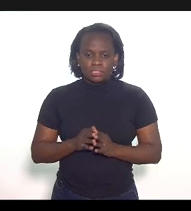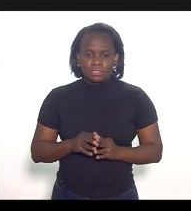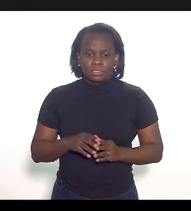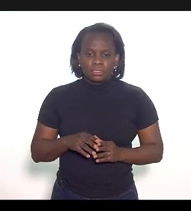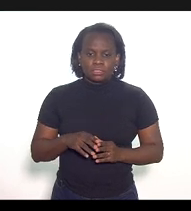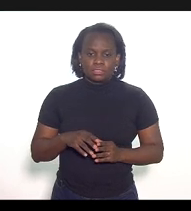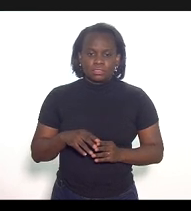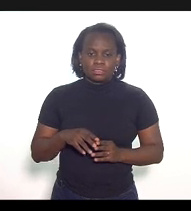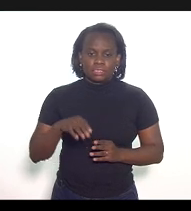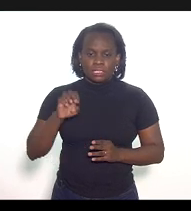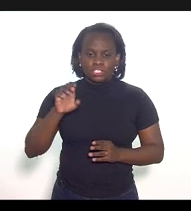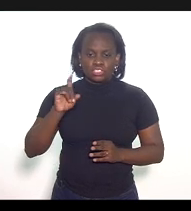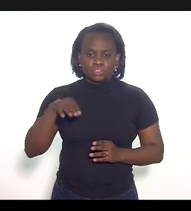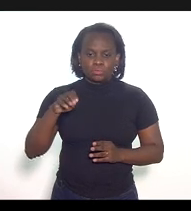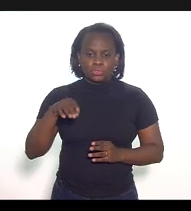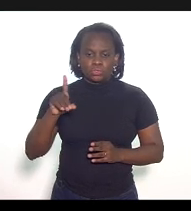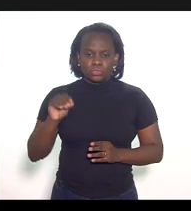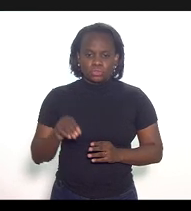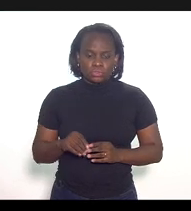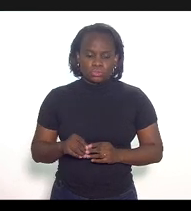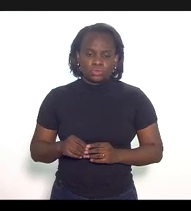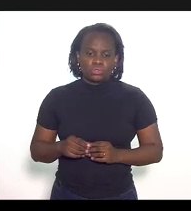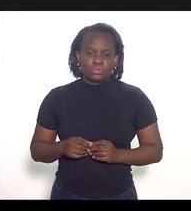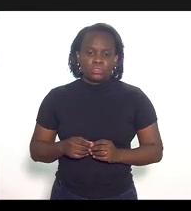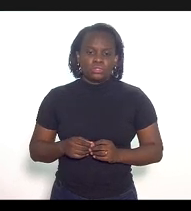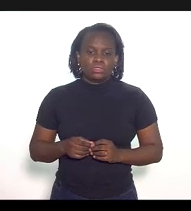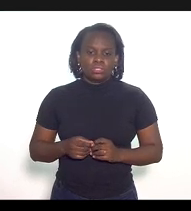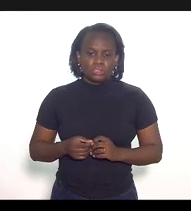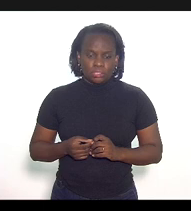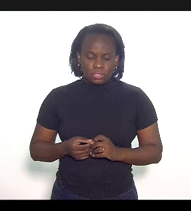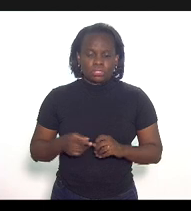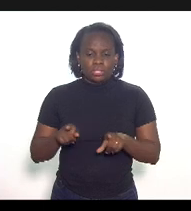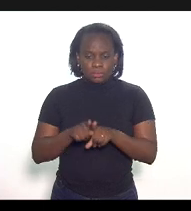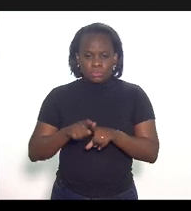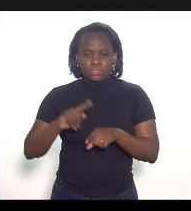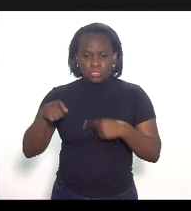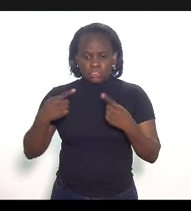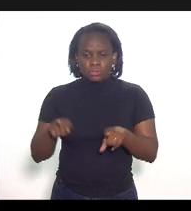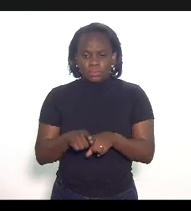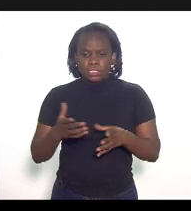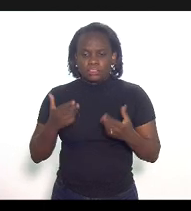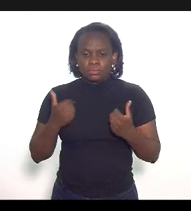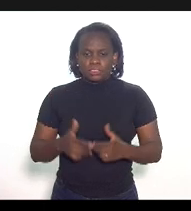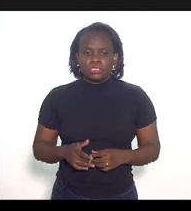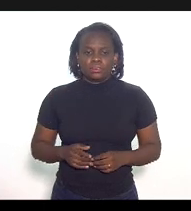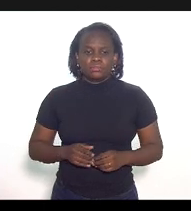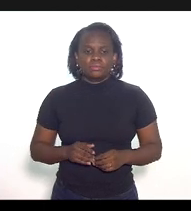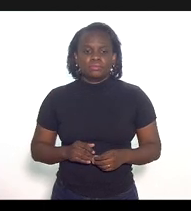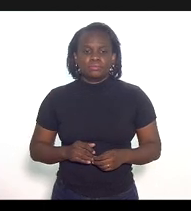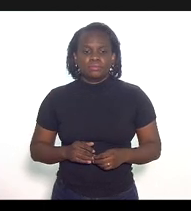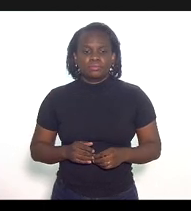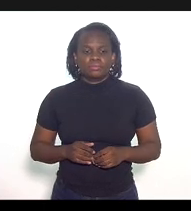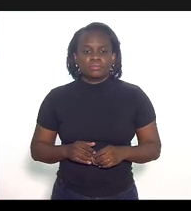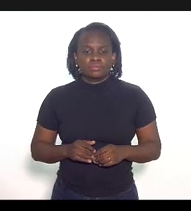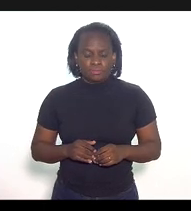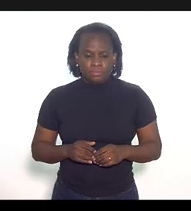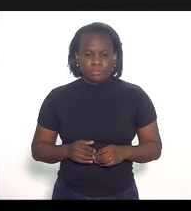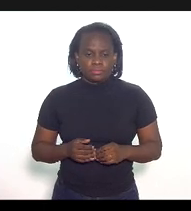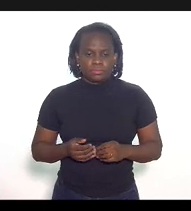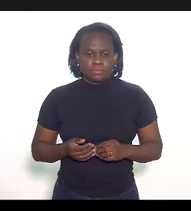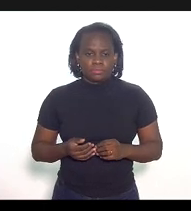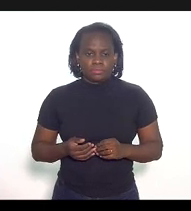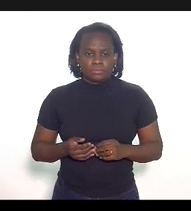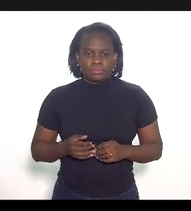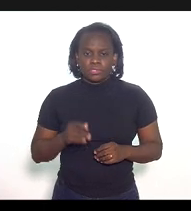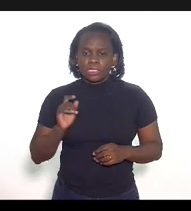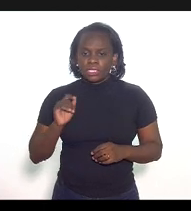doutor Edmundo por favor a Brajeti também depois gostaria de fazer uso da palavra o IBP também por favor sim